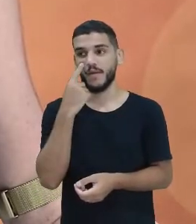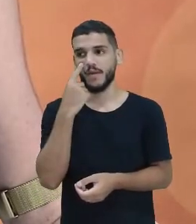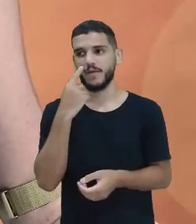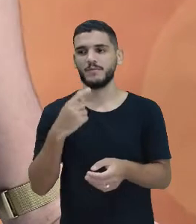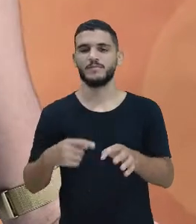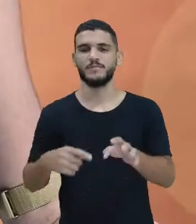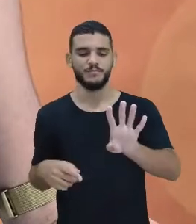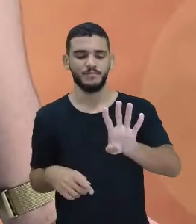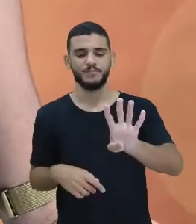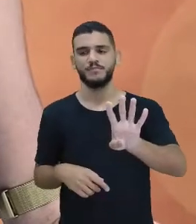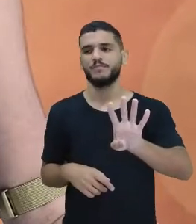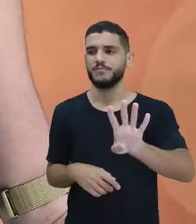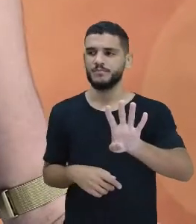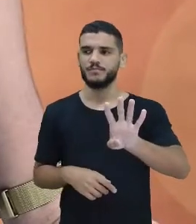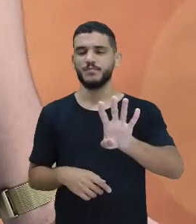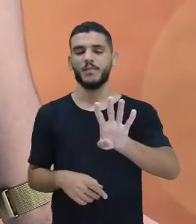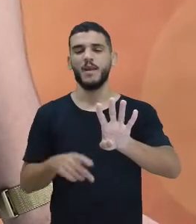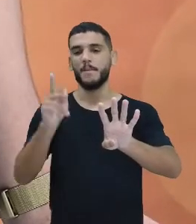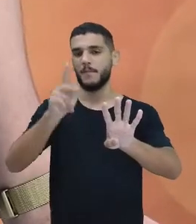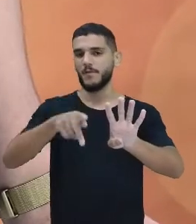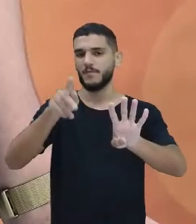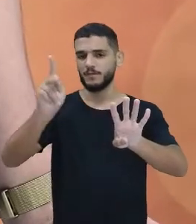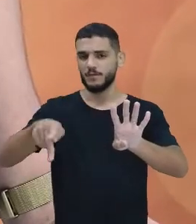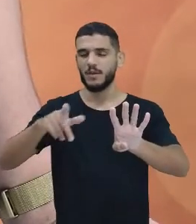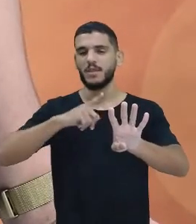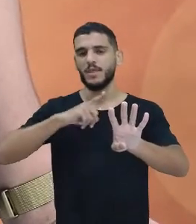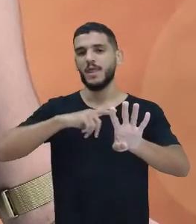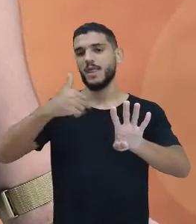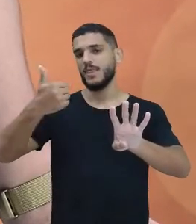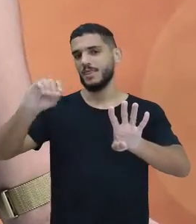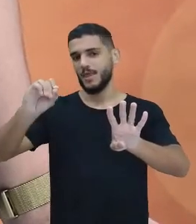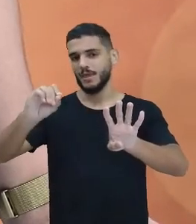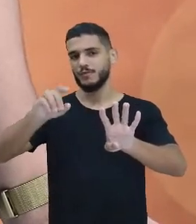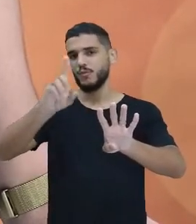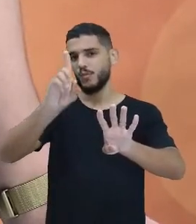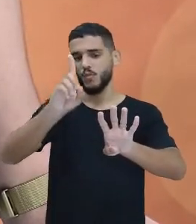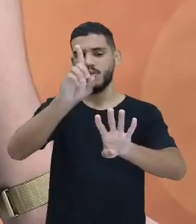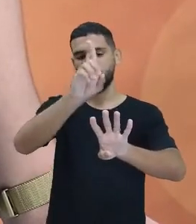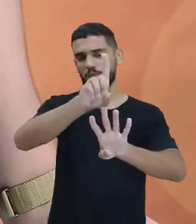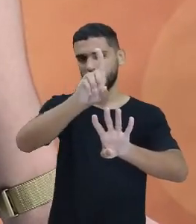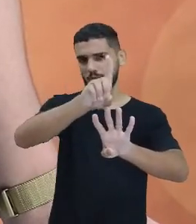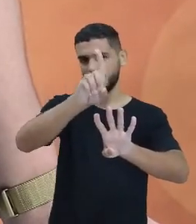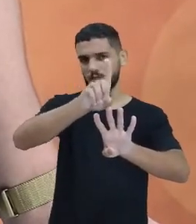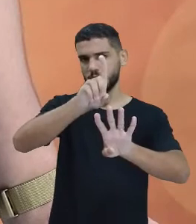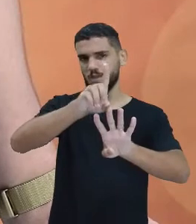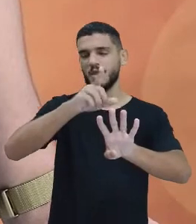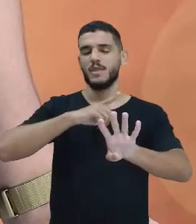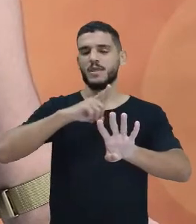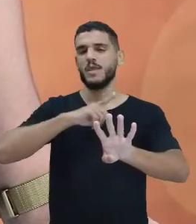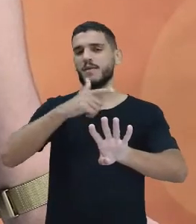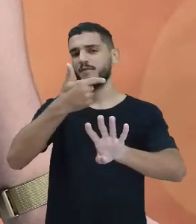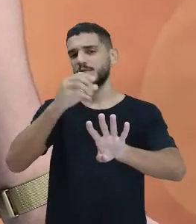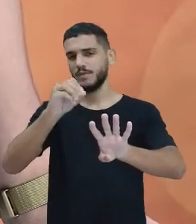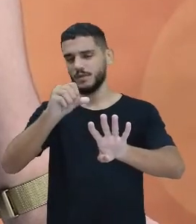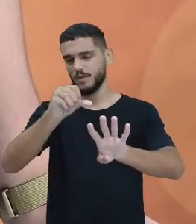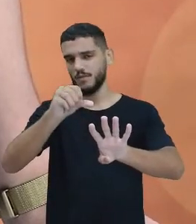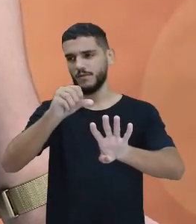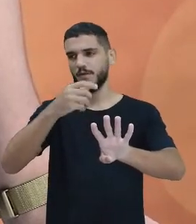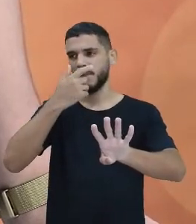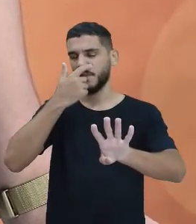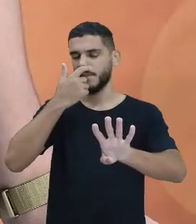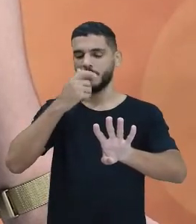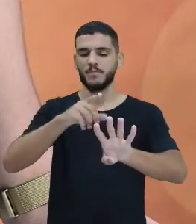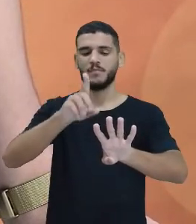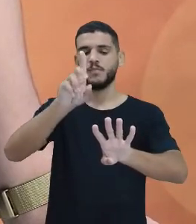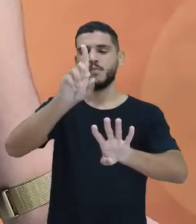que no meio a professora Iris está com 10, que é uma dezena, e eu tenho 29. Então aqui, o número